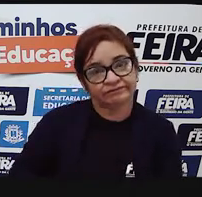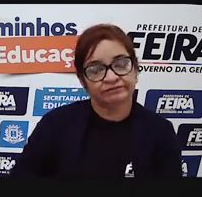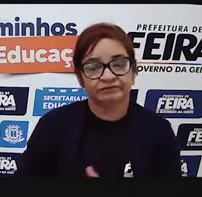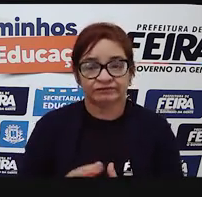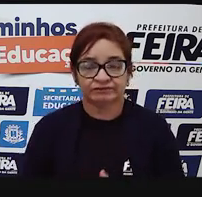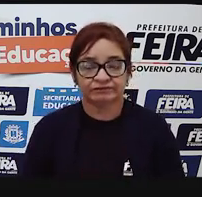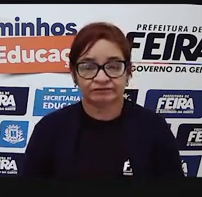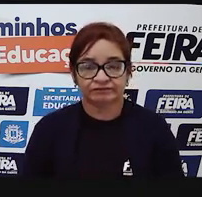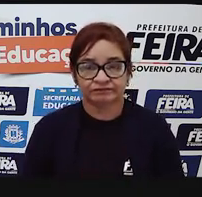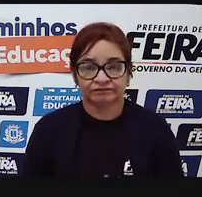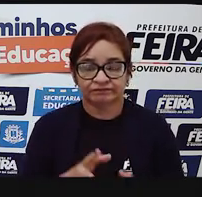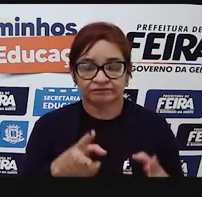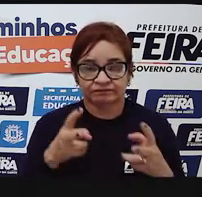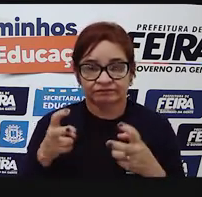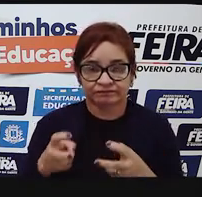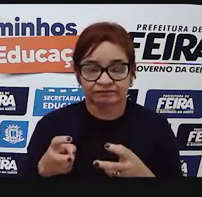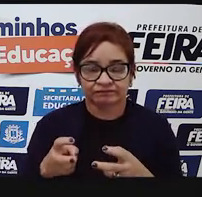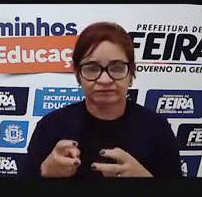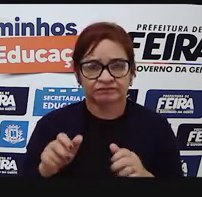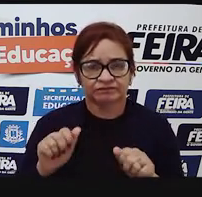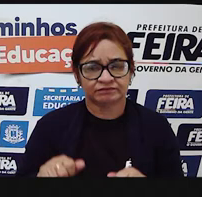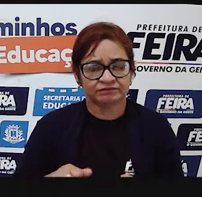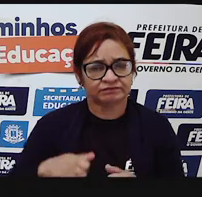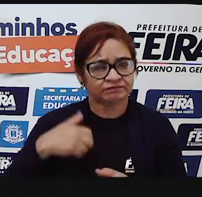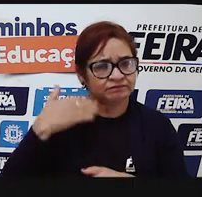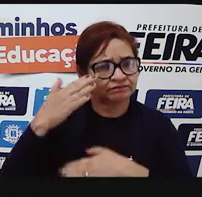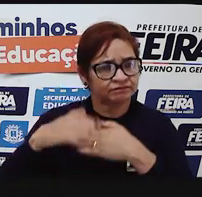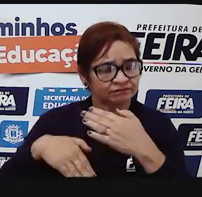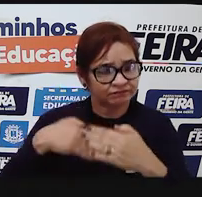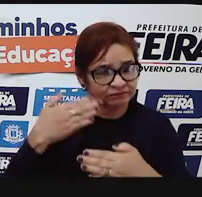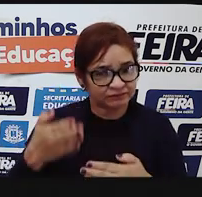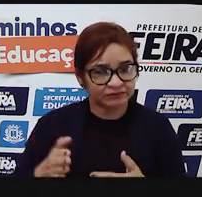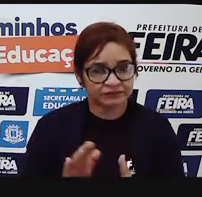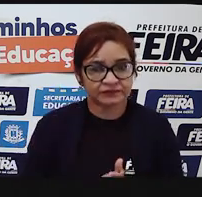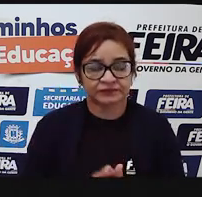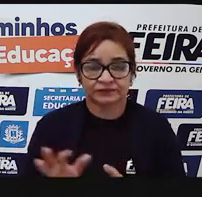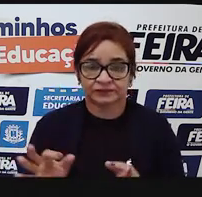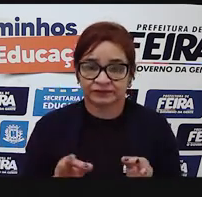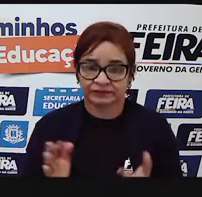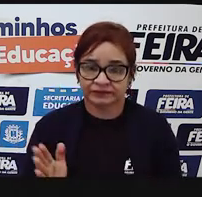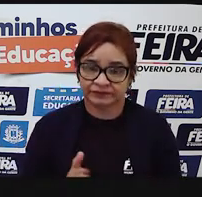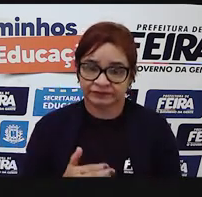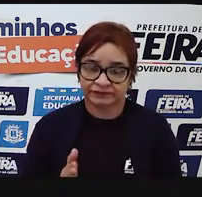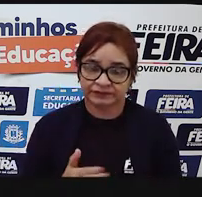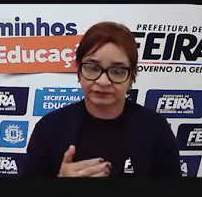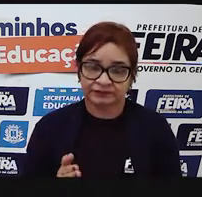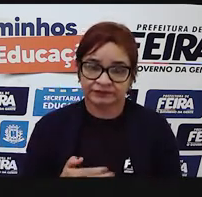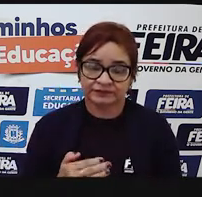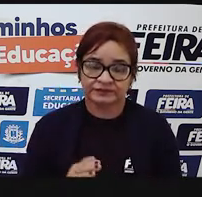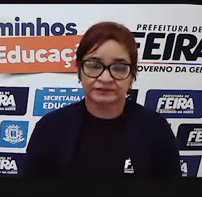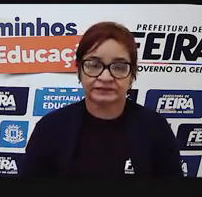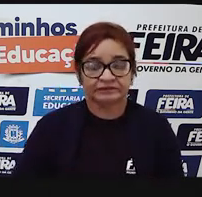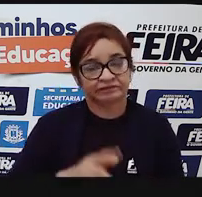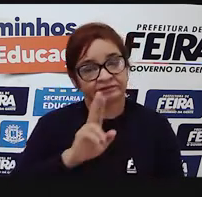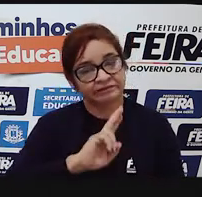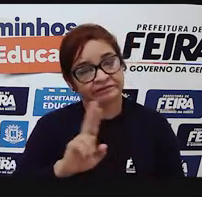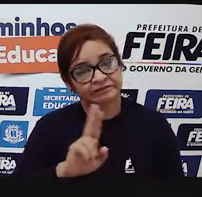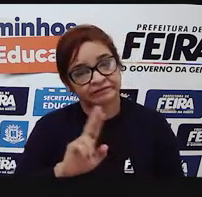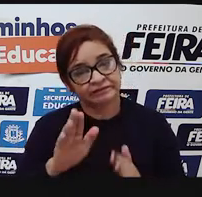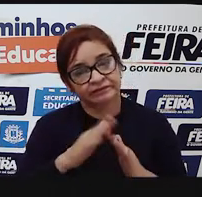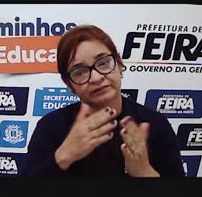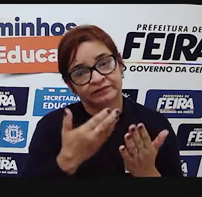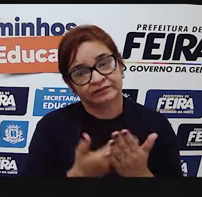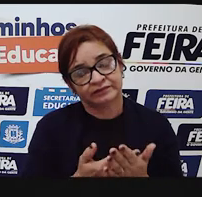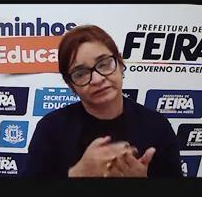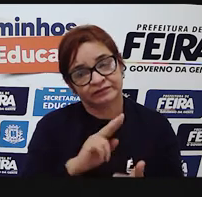Assista a este vídeo mais de uma vez se for necessário. Organize seu caderno, começando pelo cabeçalho, nome da escola,